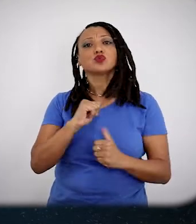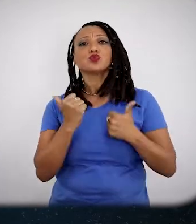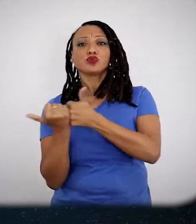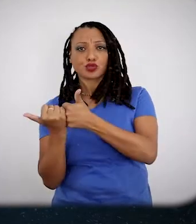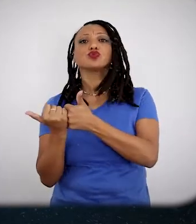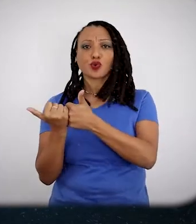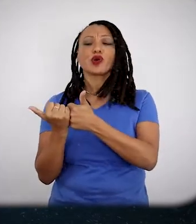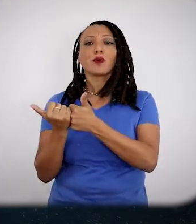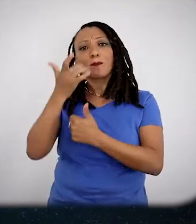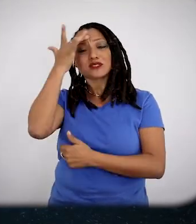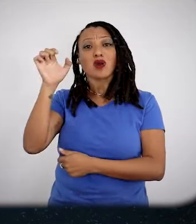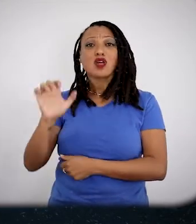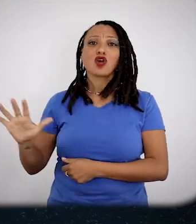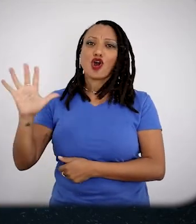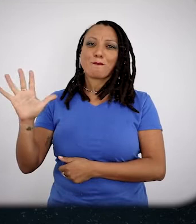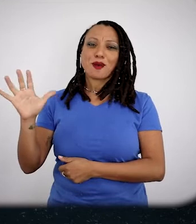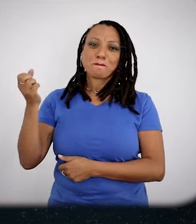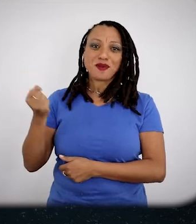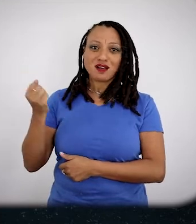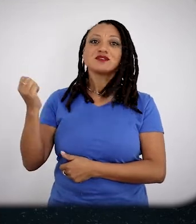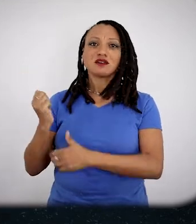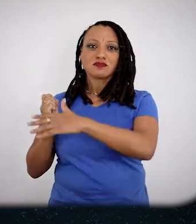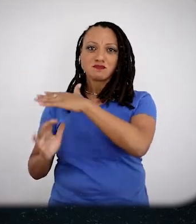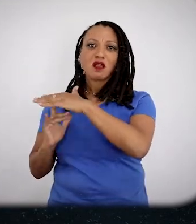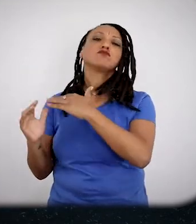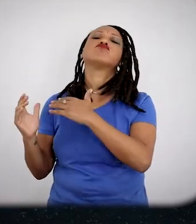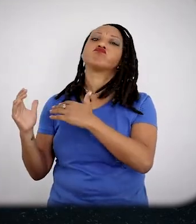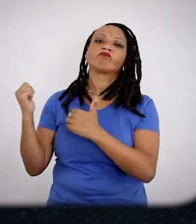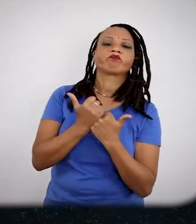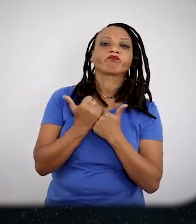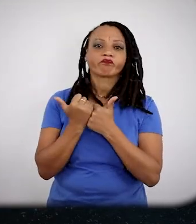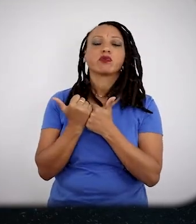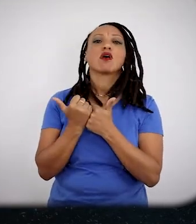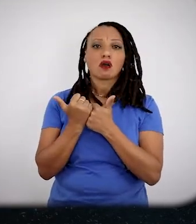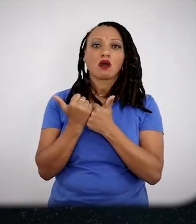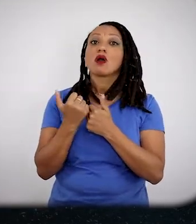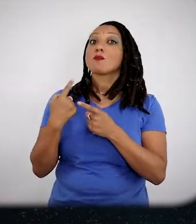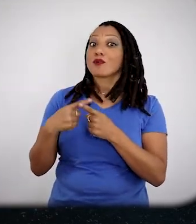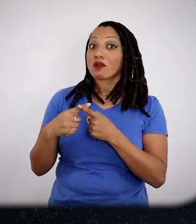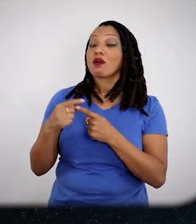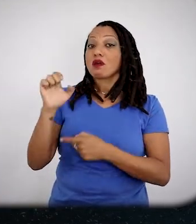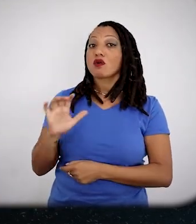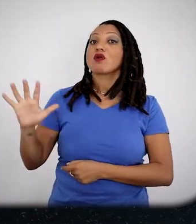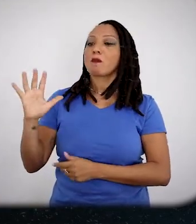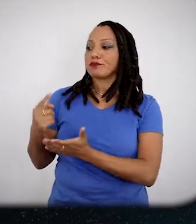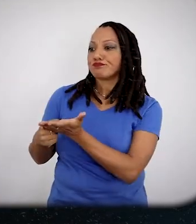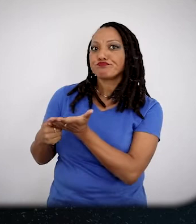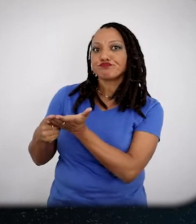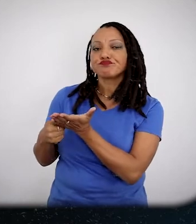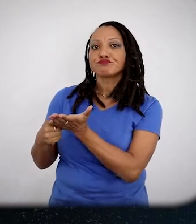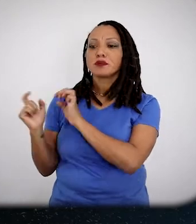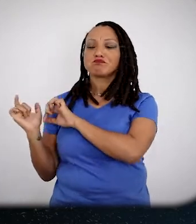populações brancas e europeias, não é? Que, intencionalmente, foram para cá trazidas para